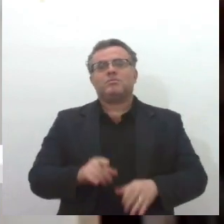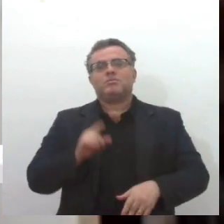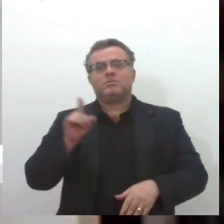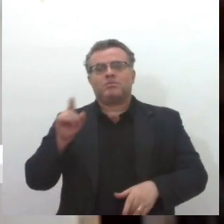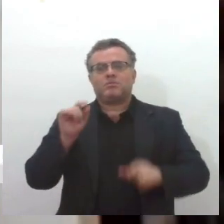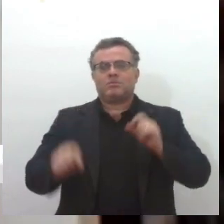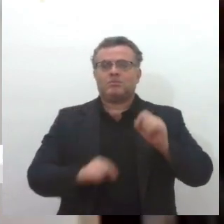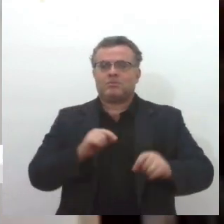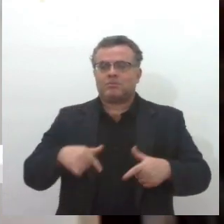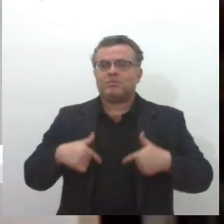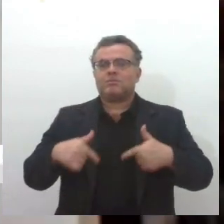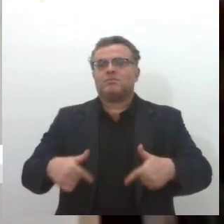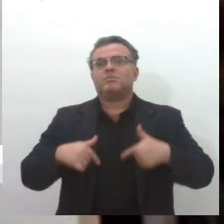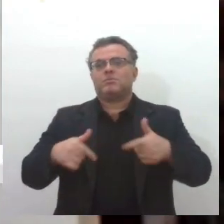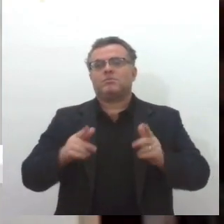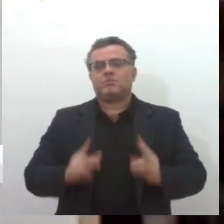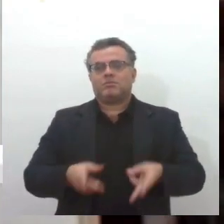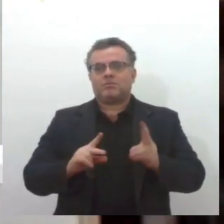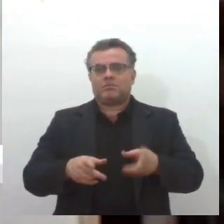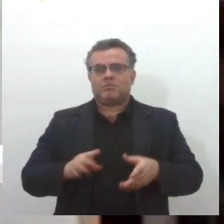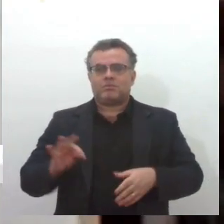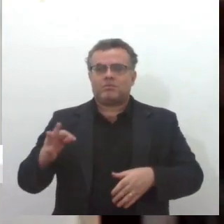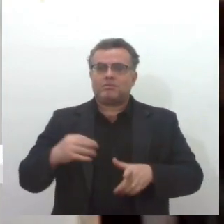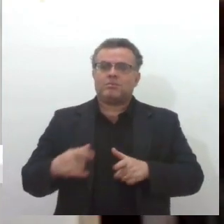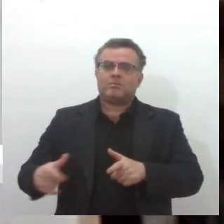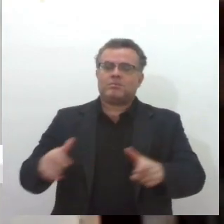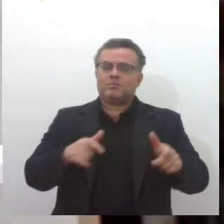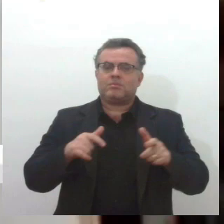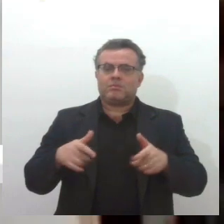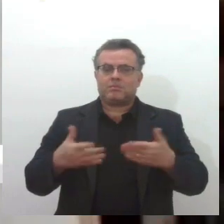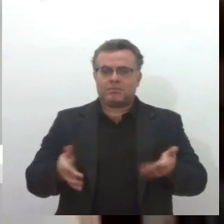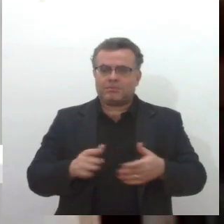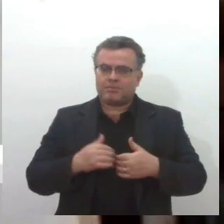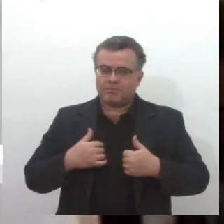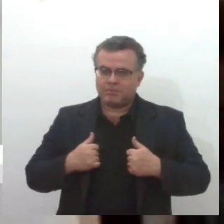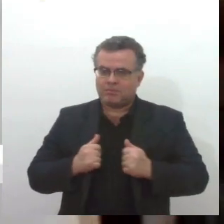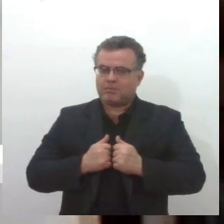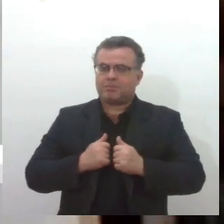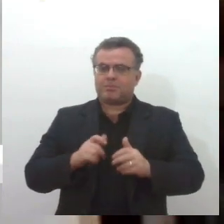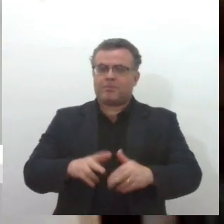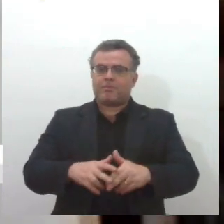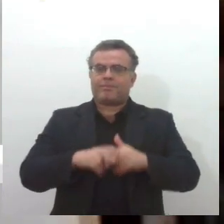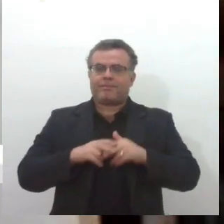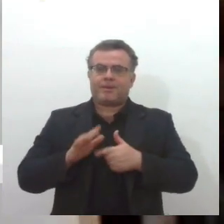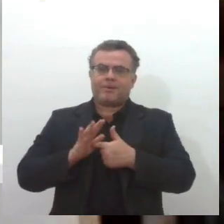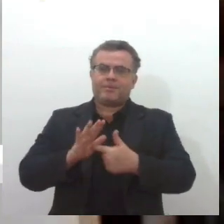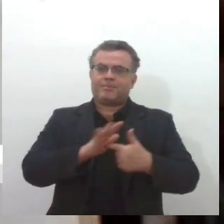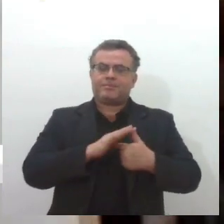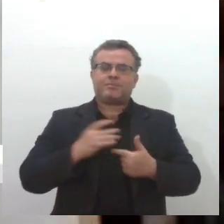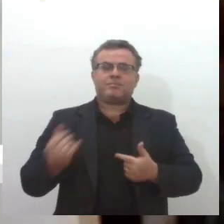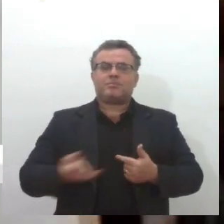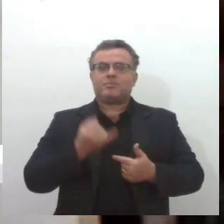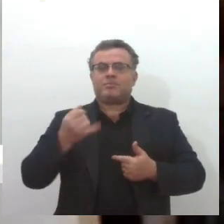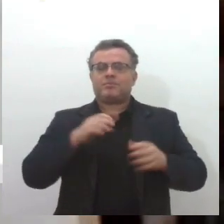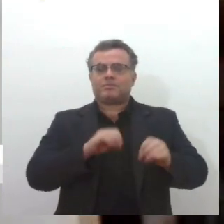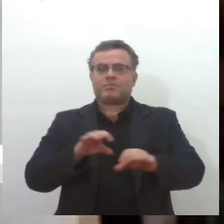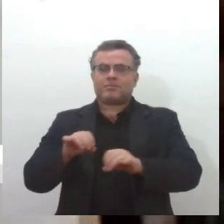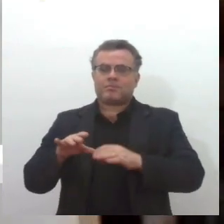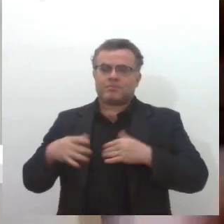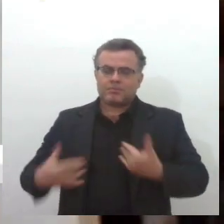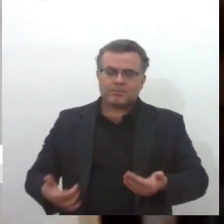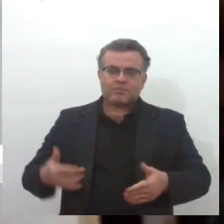e ainda enfrentam tudo isso, então, todos os espaços, a gente tem esse enfrentamento, né, por isso, o eu acho na educação, é na entrada das